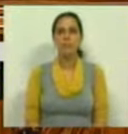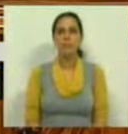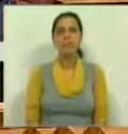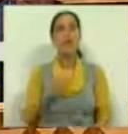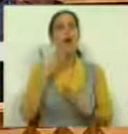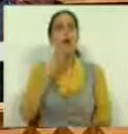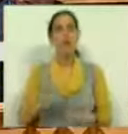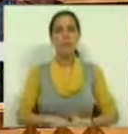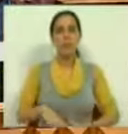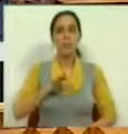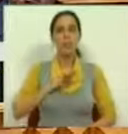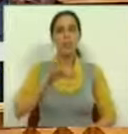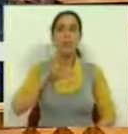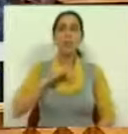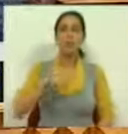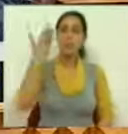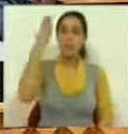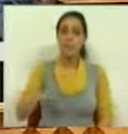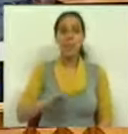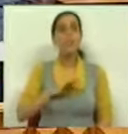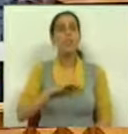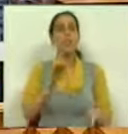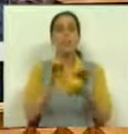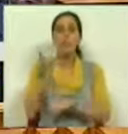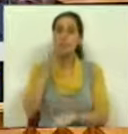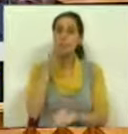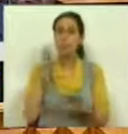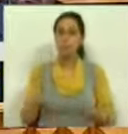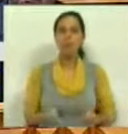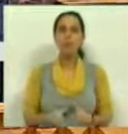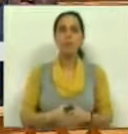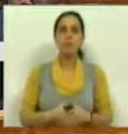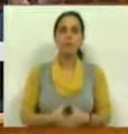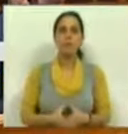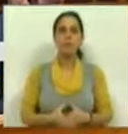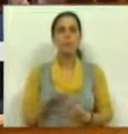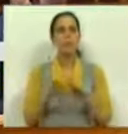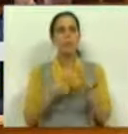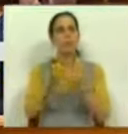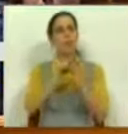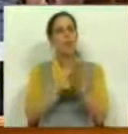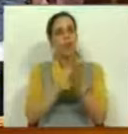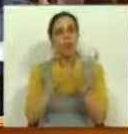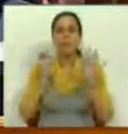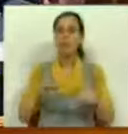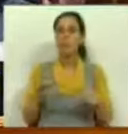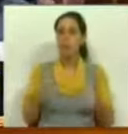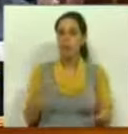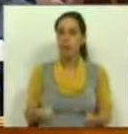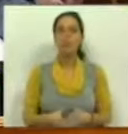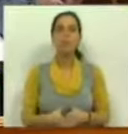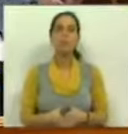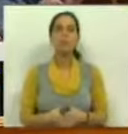Muito obrigado, Sra. Presidente, Sra. Presidente, Sras. e Srs. Deputados. Algumas notas finais